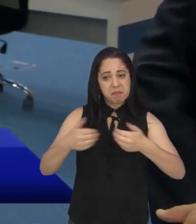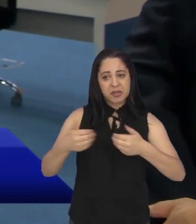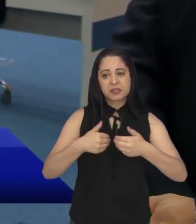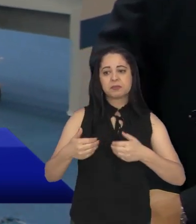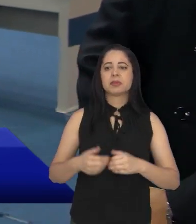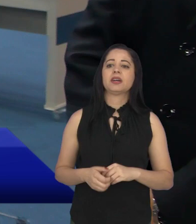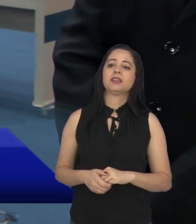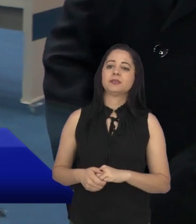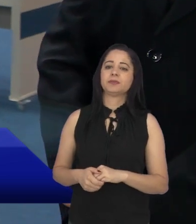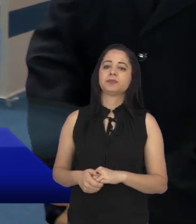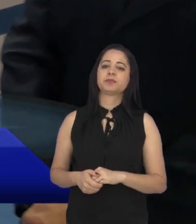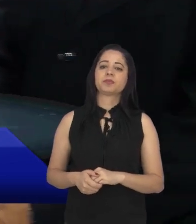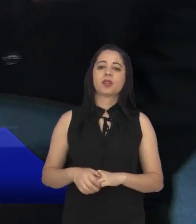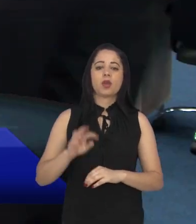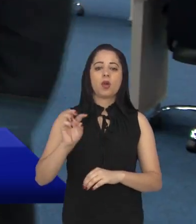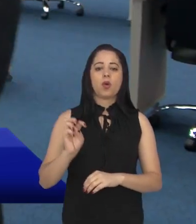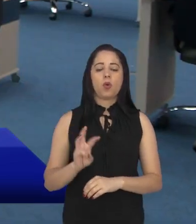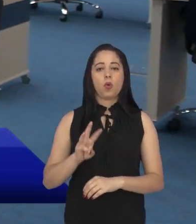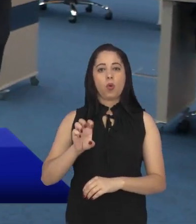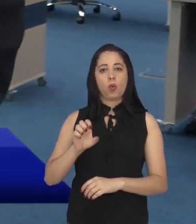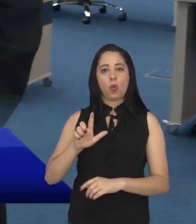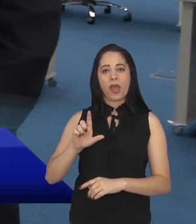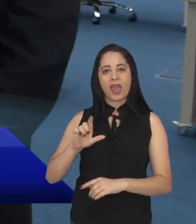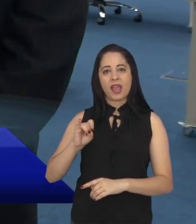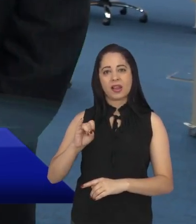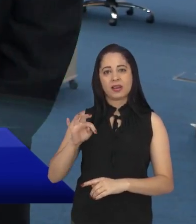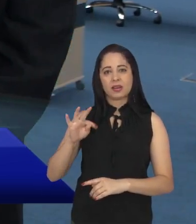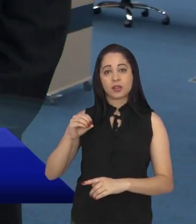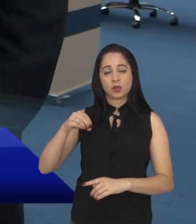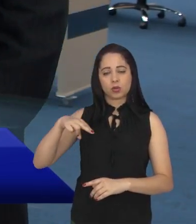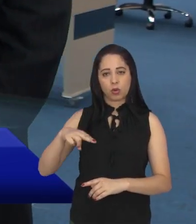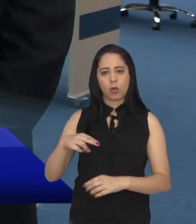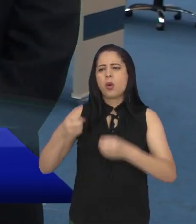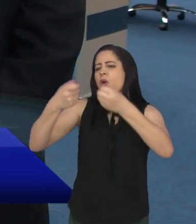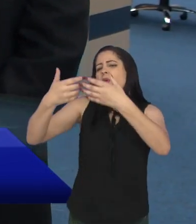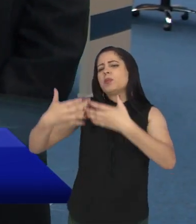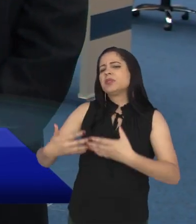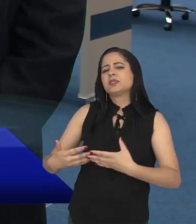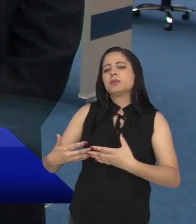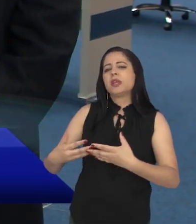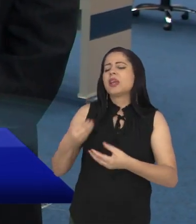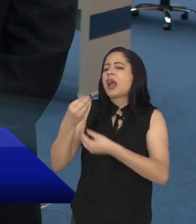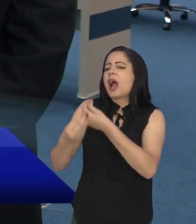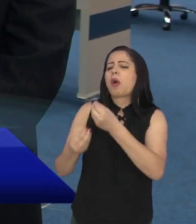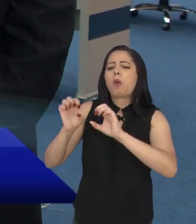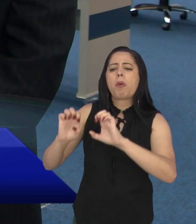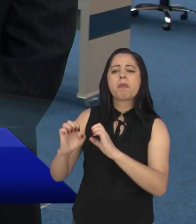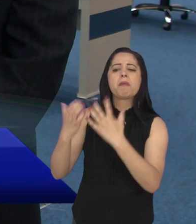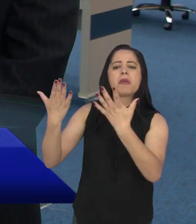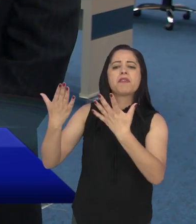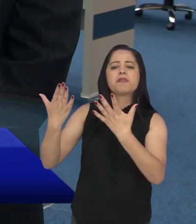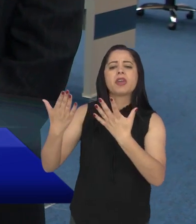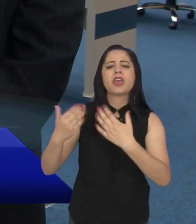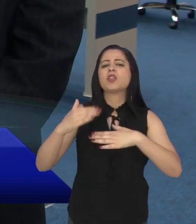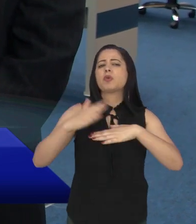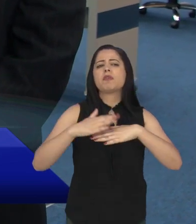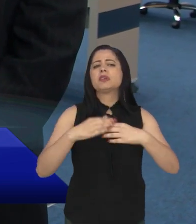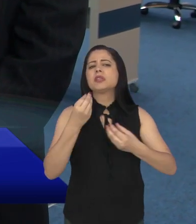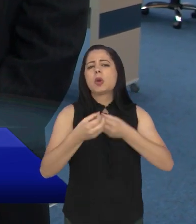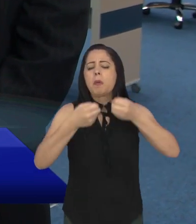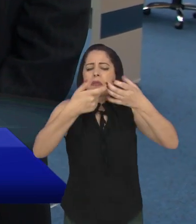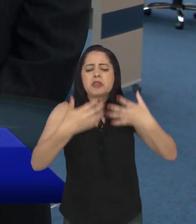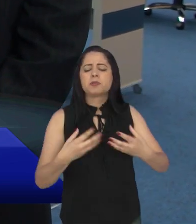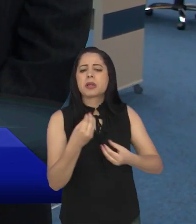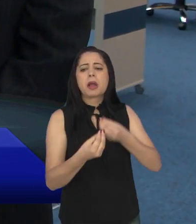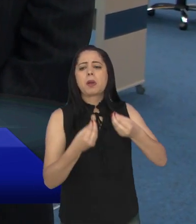primeiramente agora com o Wellington, a anunciação. O Wellington, conta para a gente um pouquinho mais então de como vai ser esse evento e o que